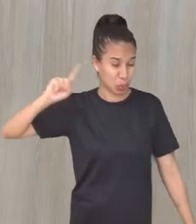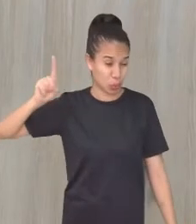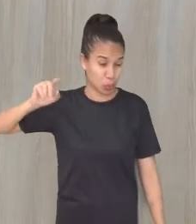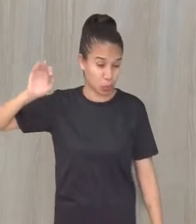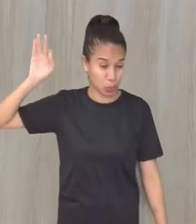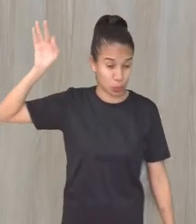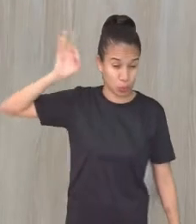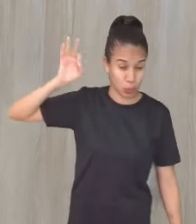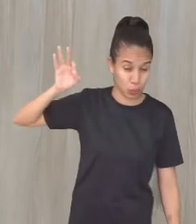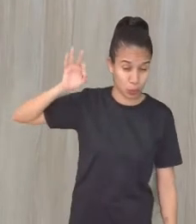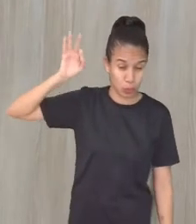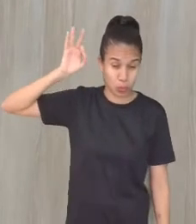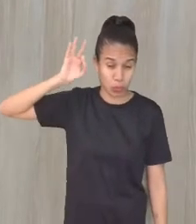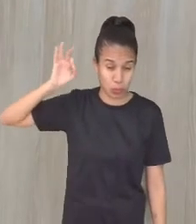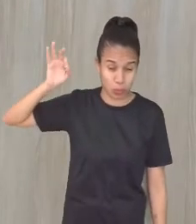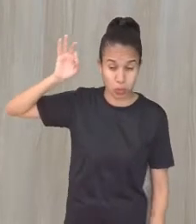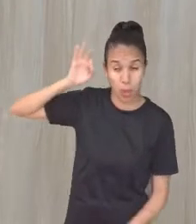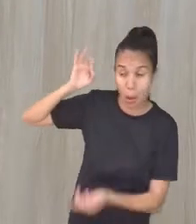sentiu?